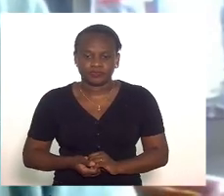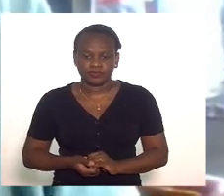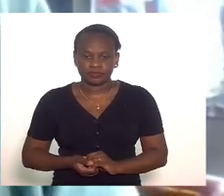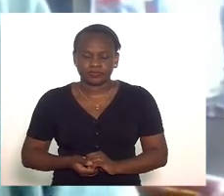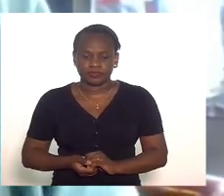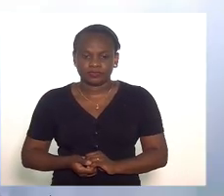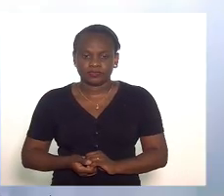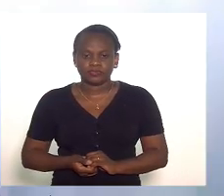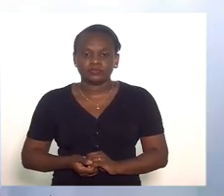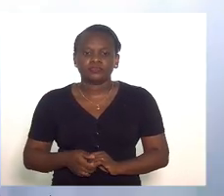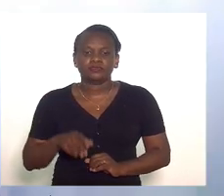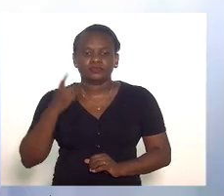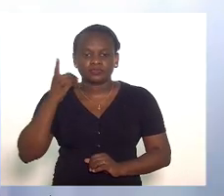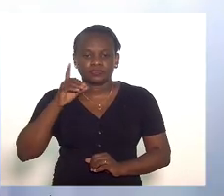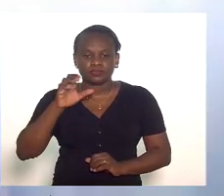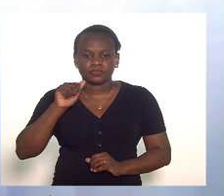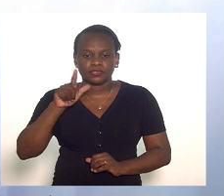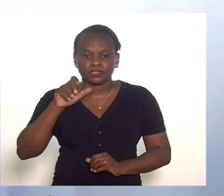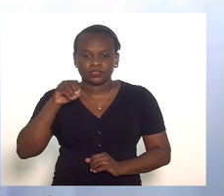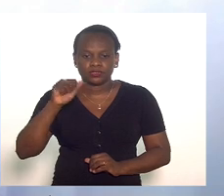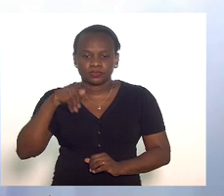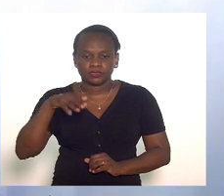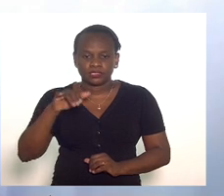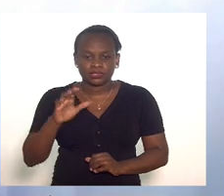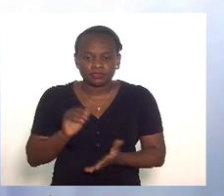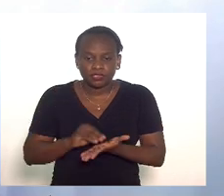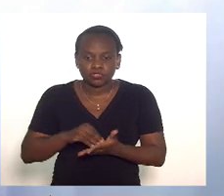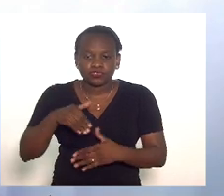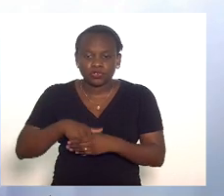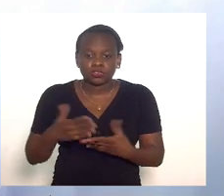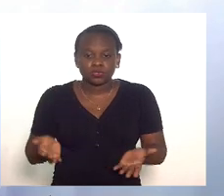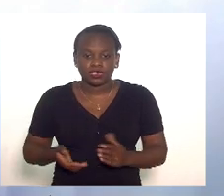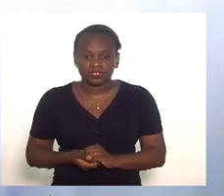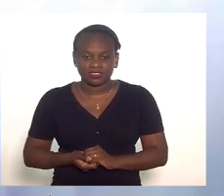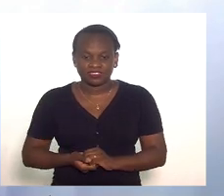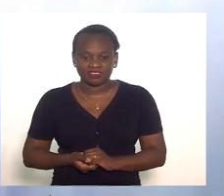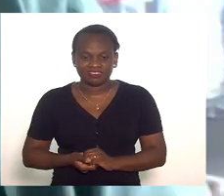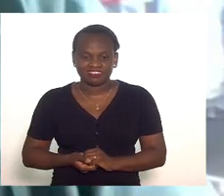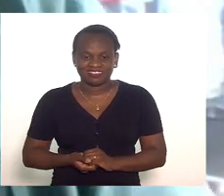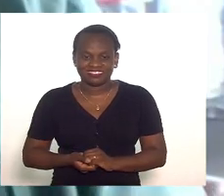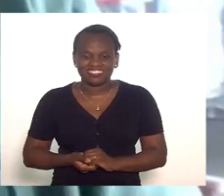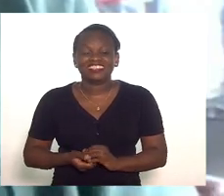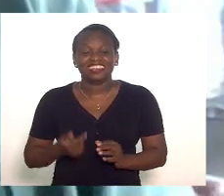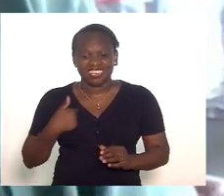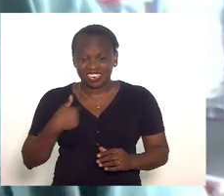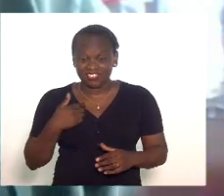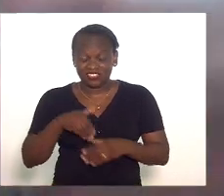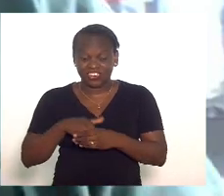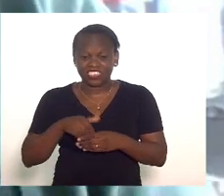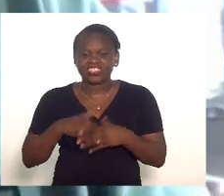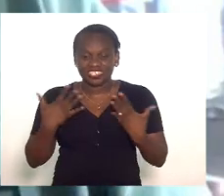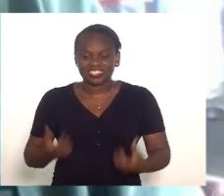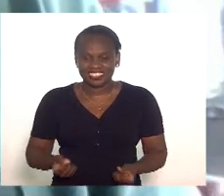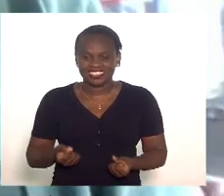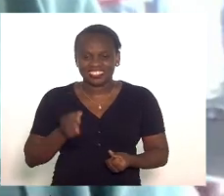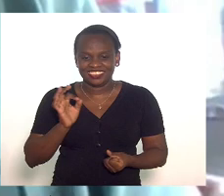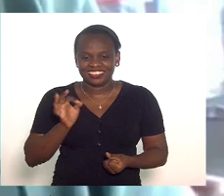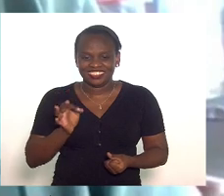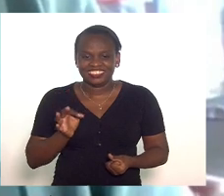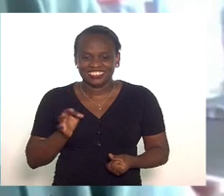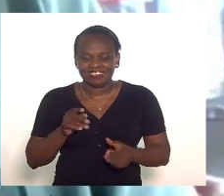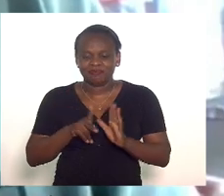Padre Carlos Mixon não deu seu voto o meu voto é favorável